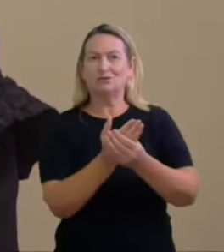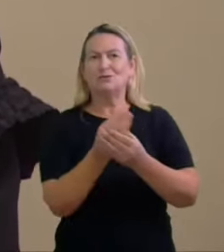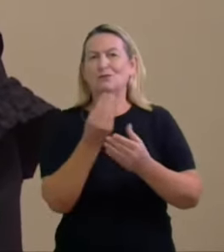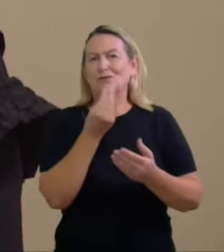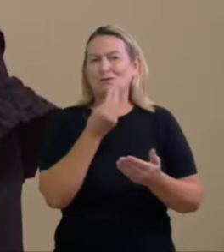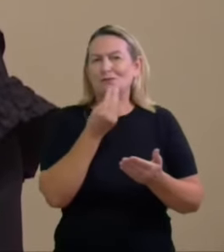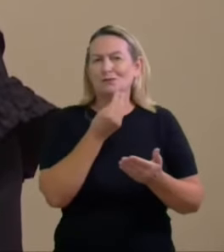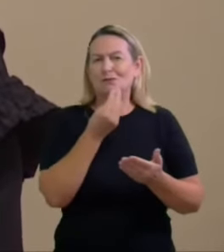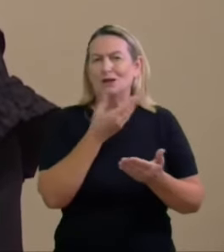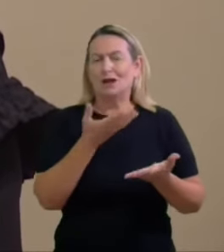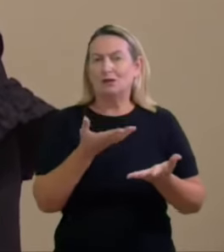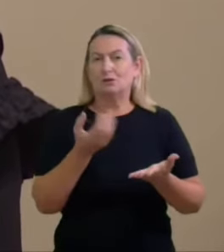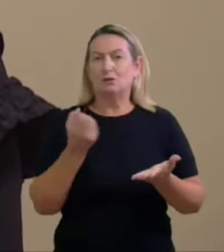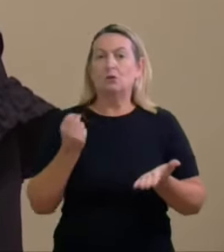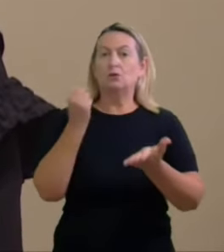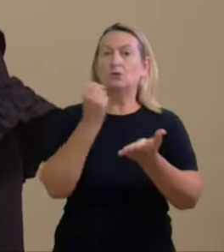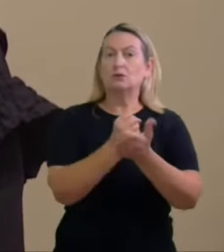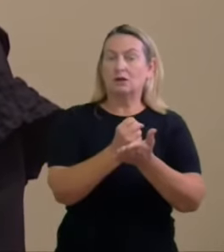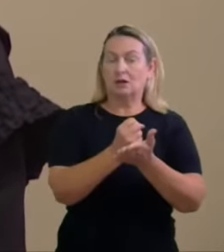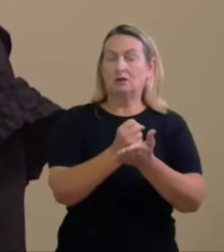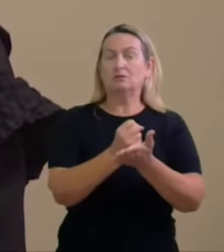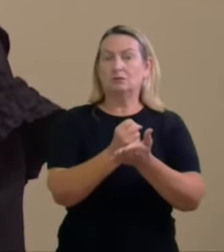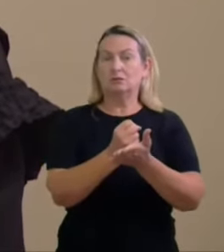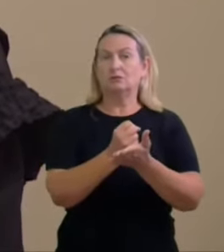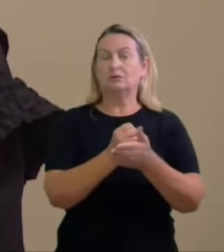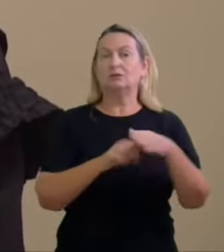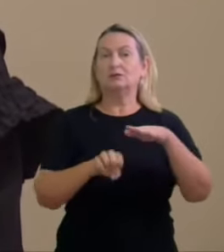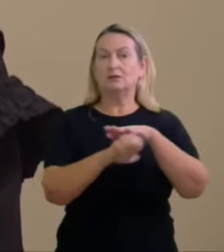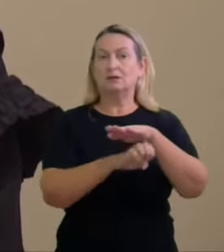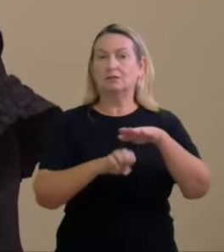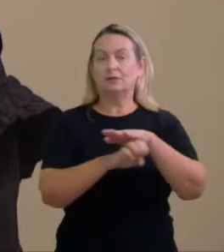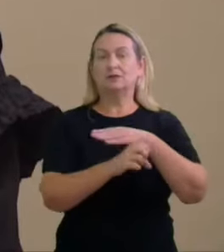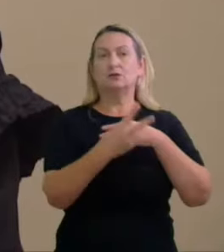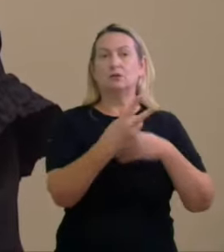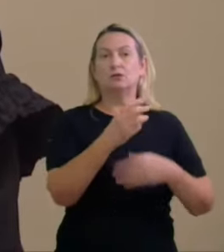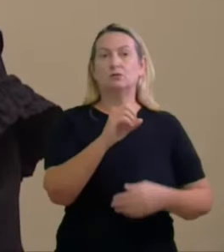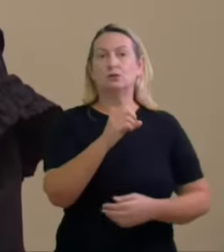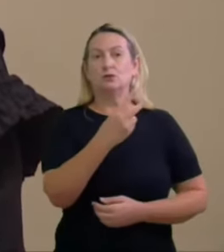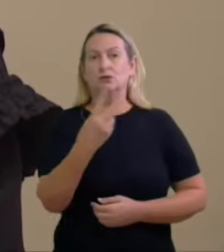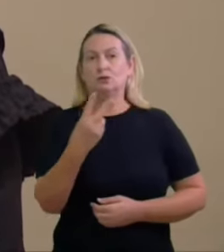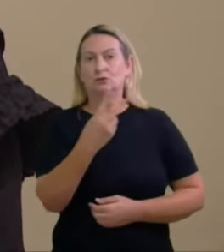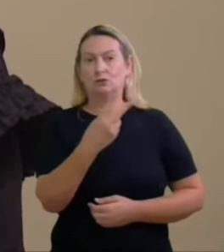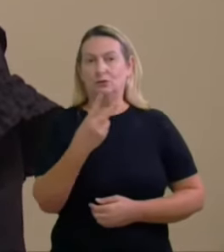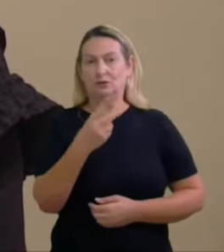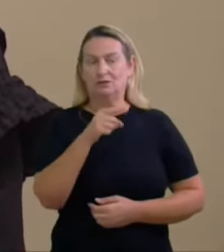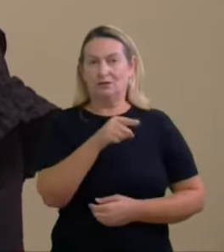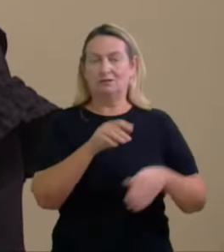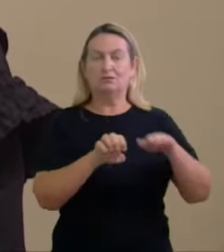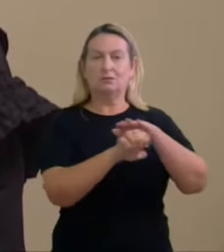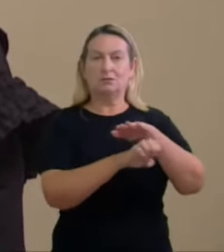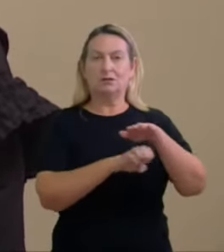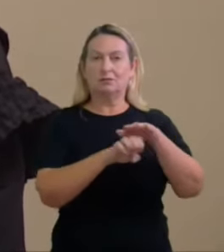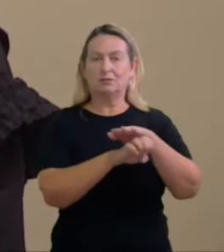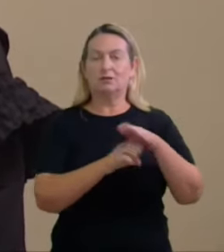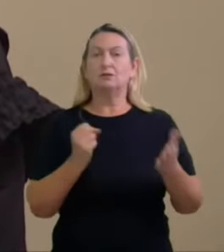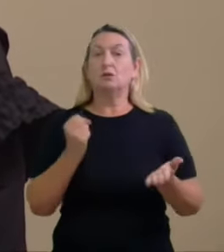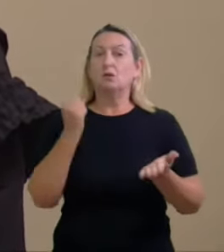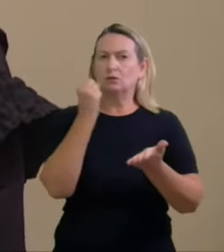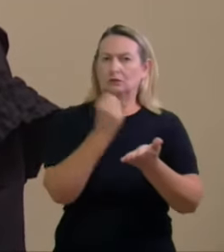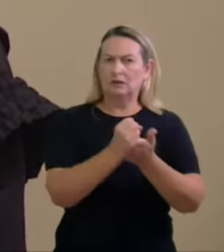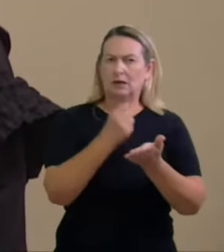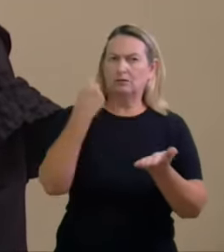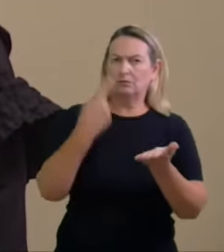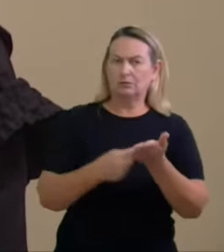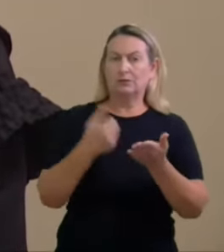contrato da empresa 2002 comunicação SP limitada então assim o contrato definitivo de 14